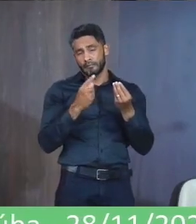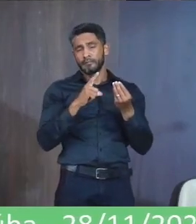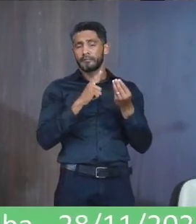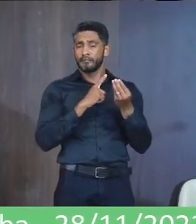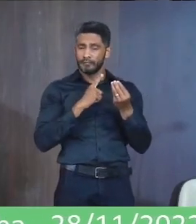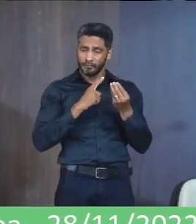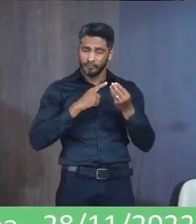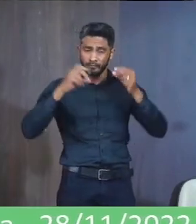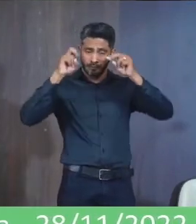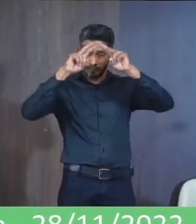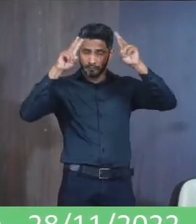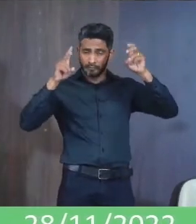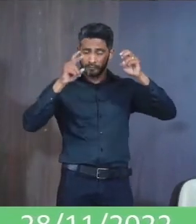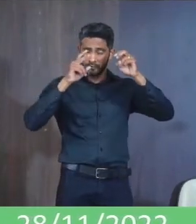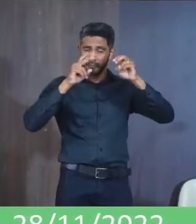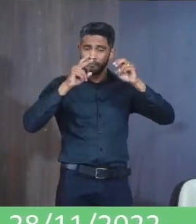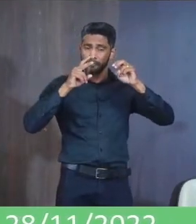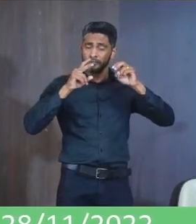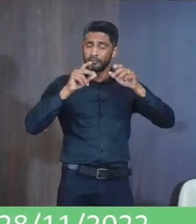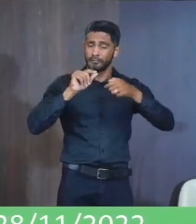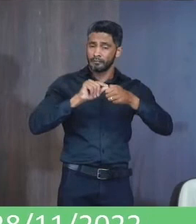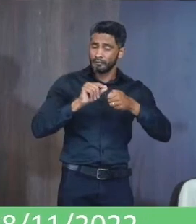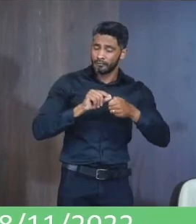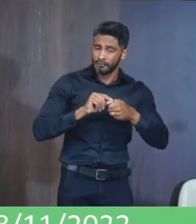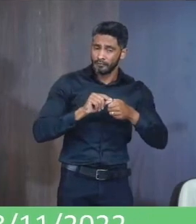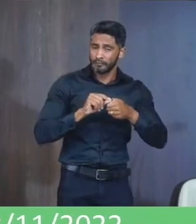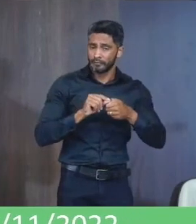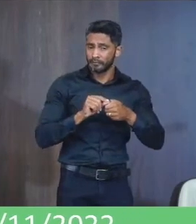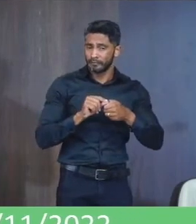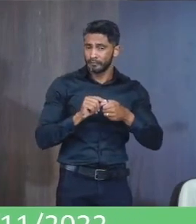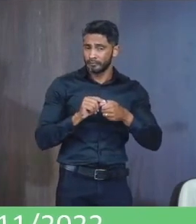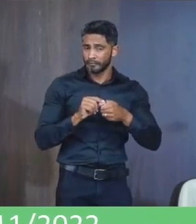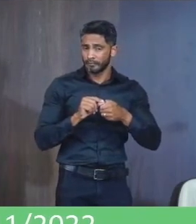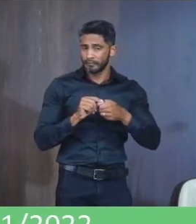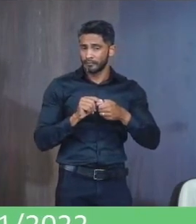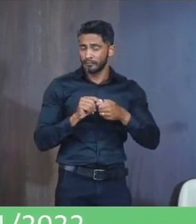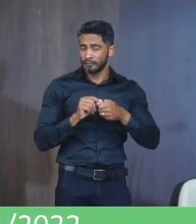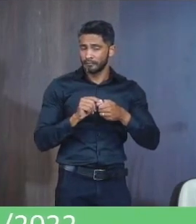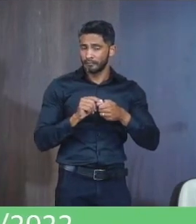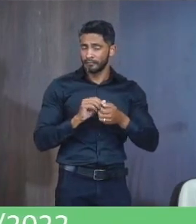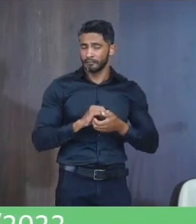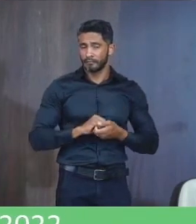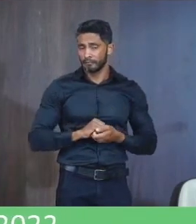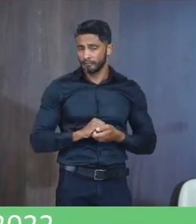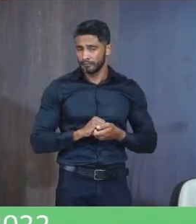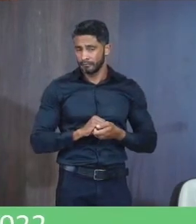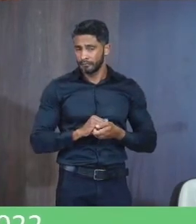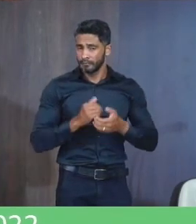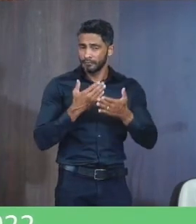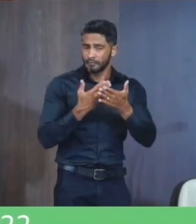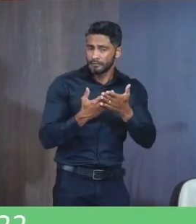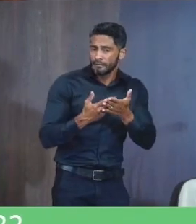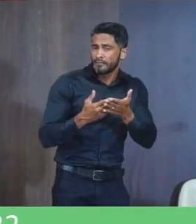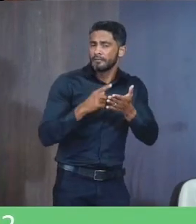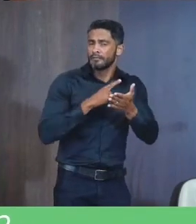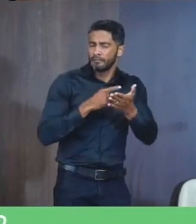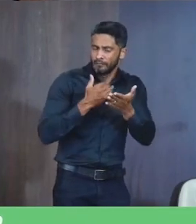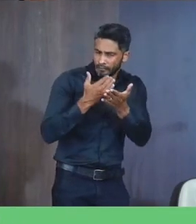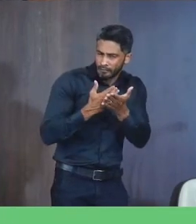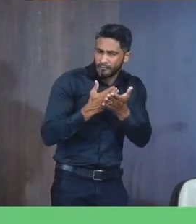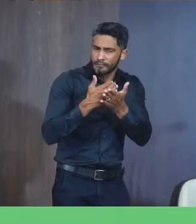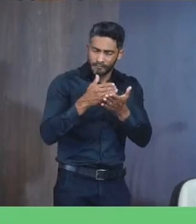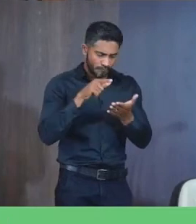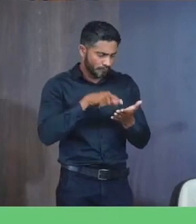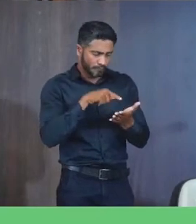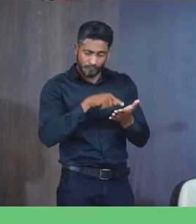A serem abordados Em realizações Alusiva Ao tema Ao estudo No que concerne A iniciativa